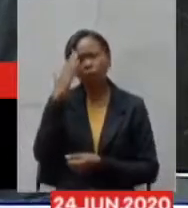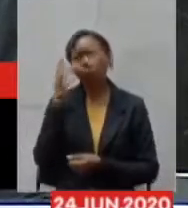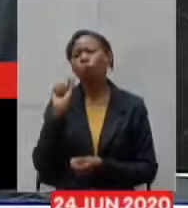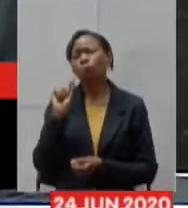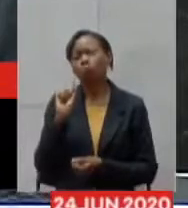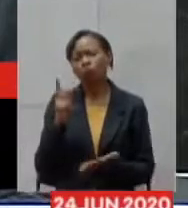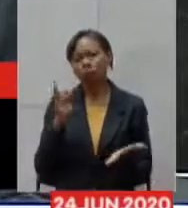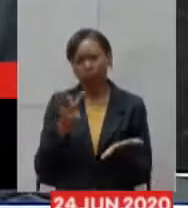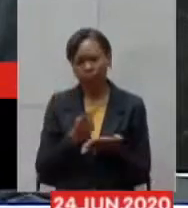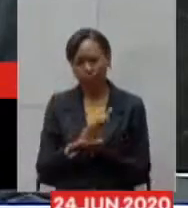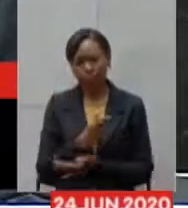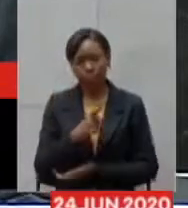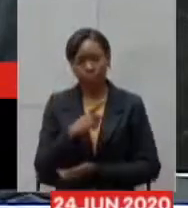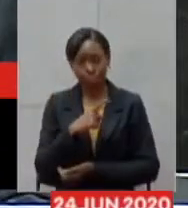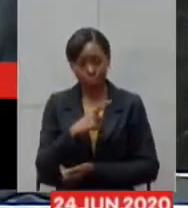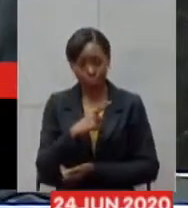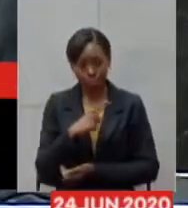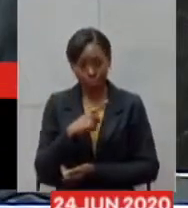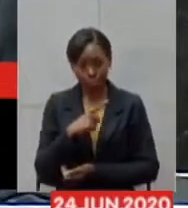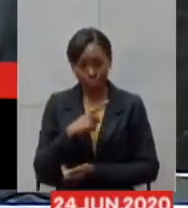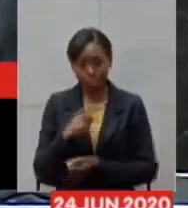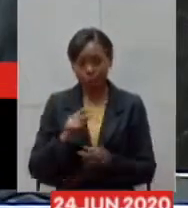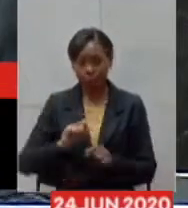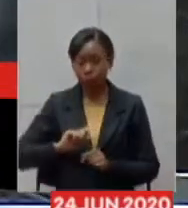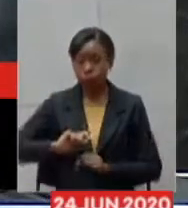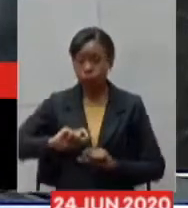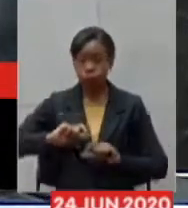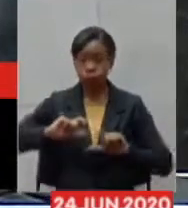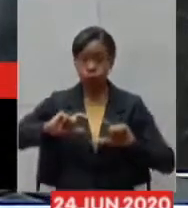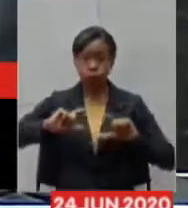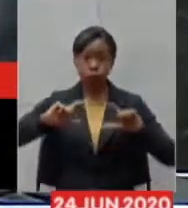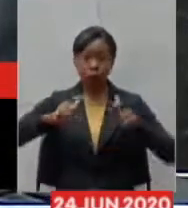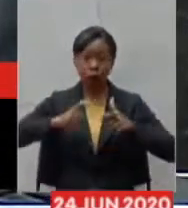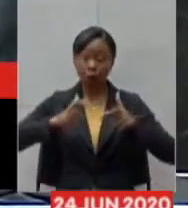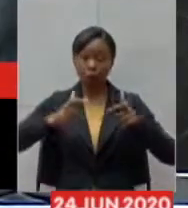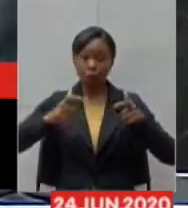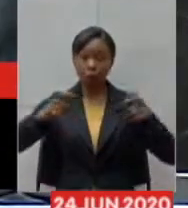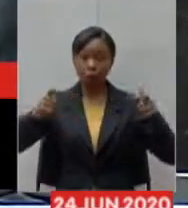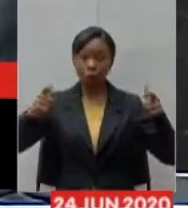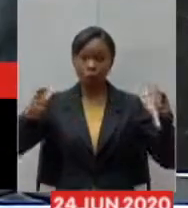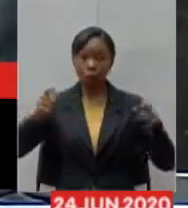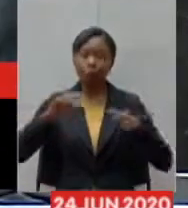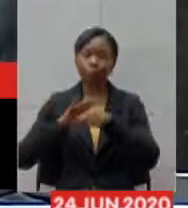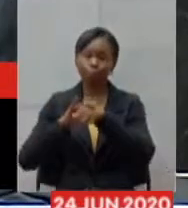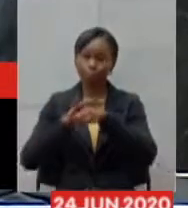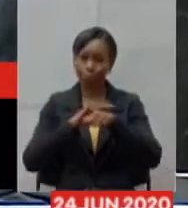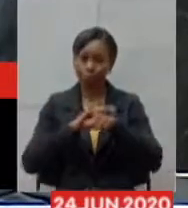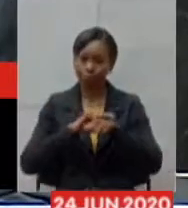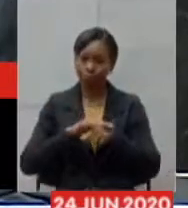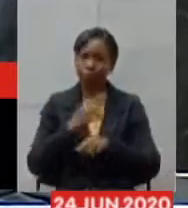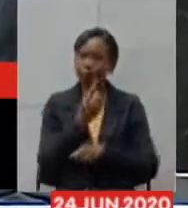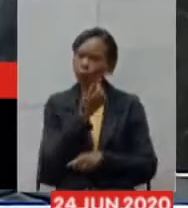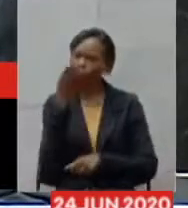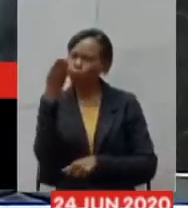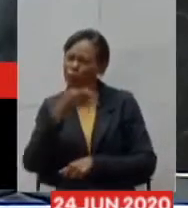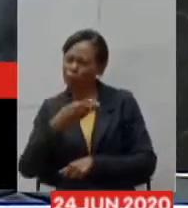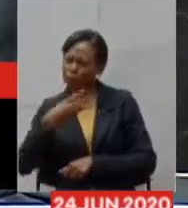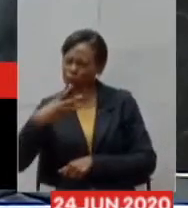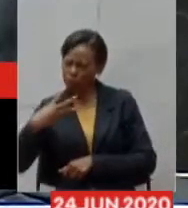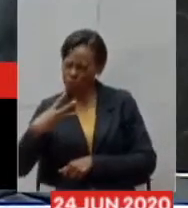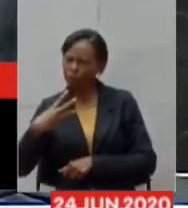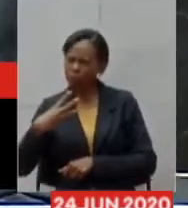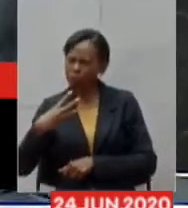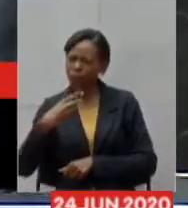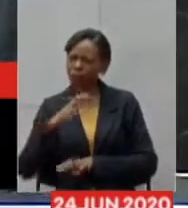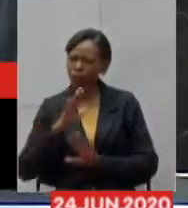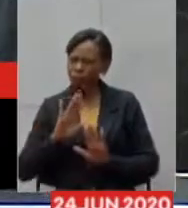nós estamos tendo um aumento de casos nós estamos num terço inferior ainda do que seria o pico projetado esse pico